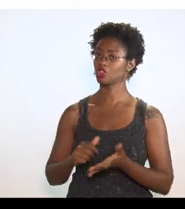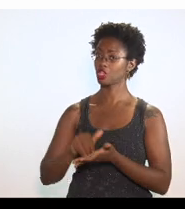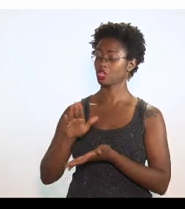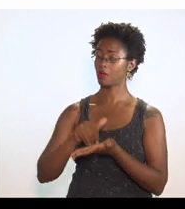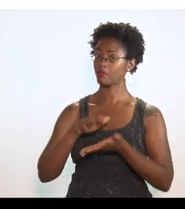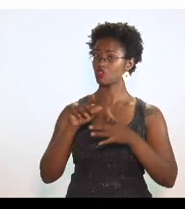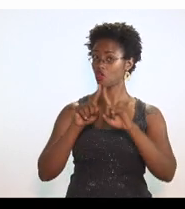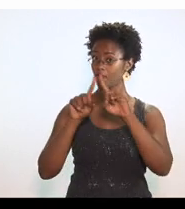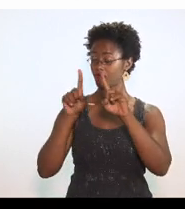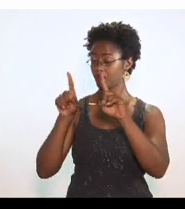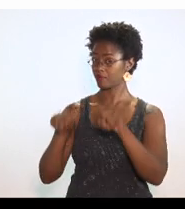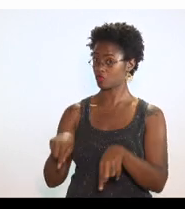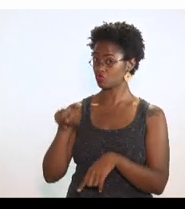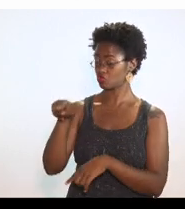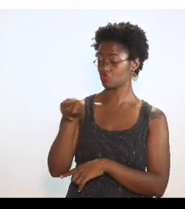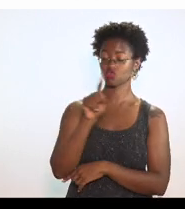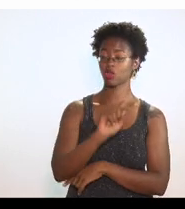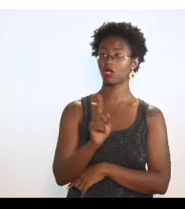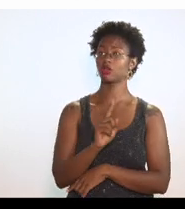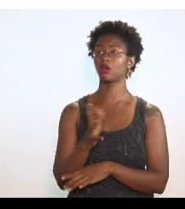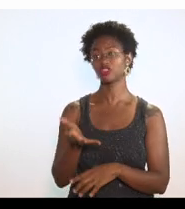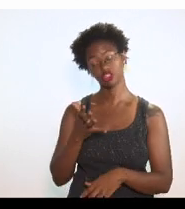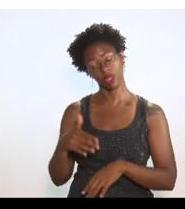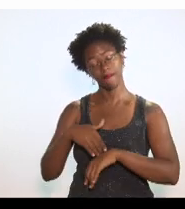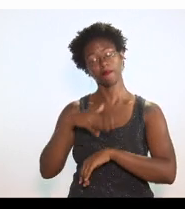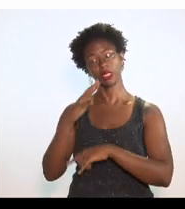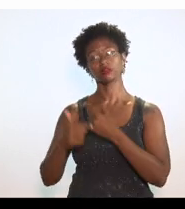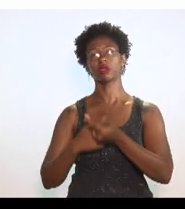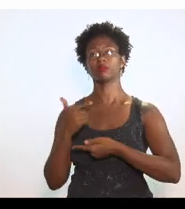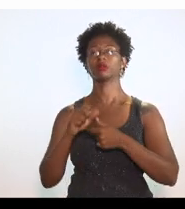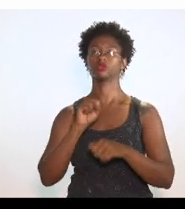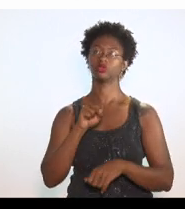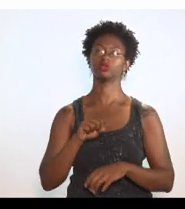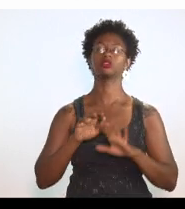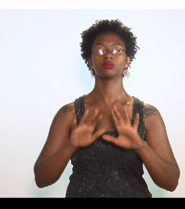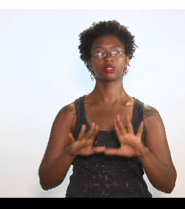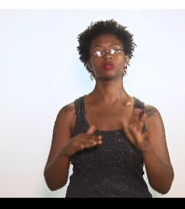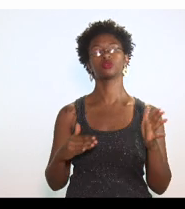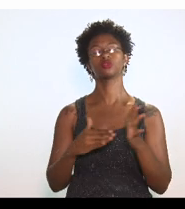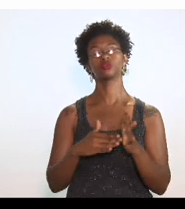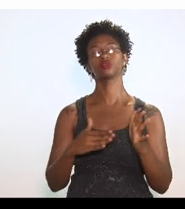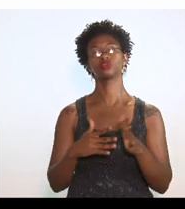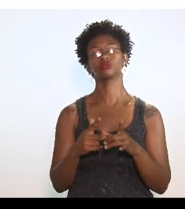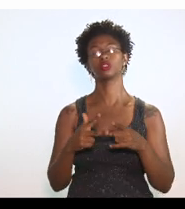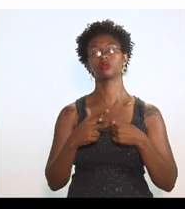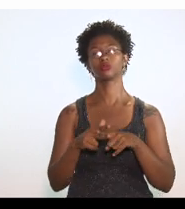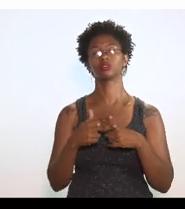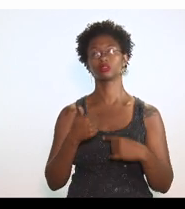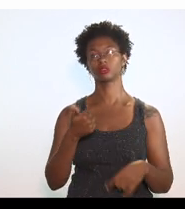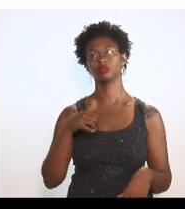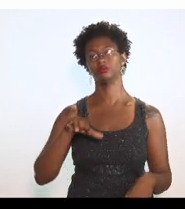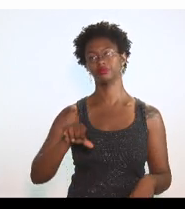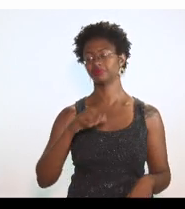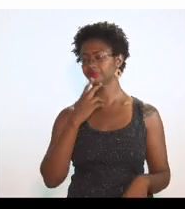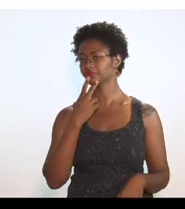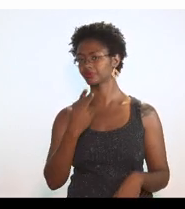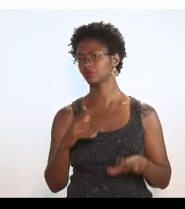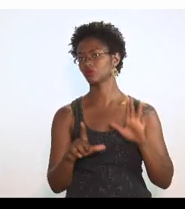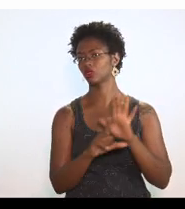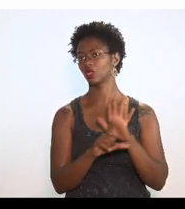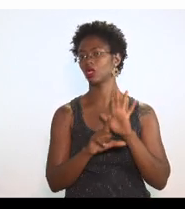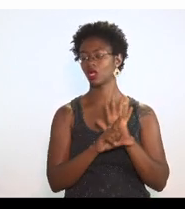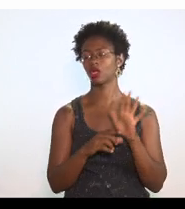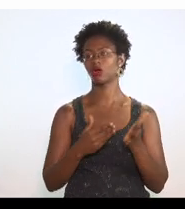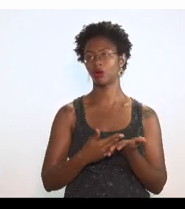a geração de emprego. E por último, deputado, a emenda 19, ela diz que a lei entra em vigor em